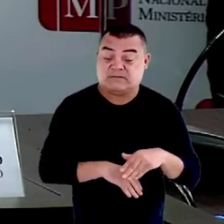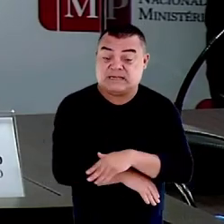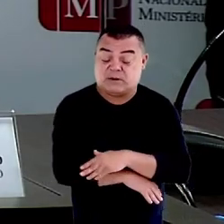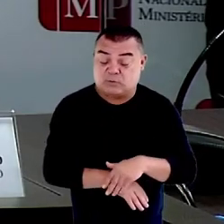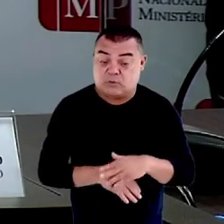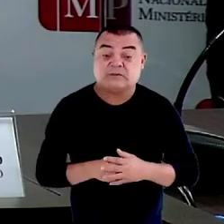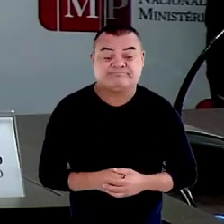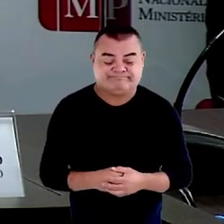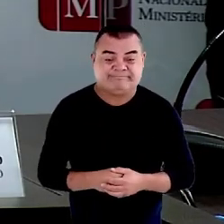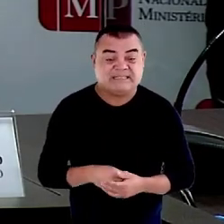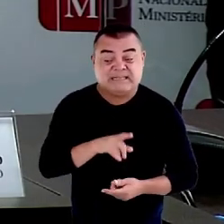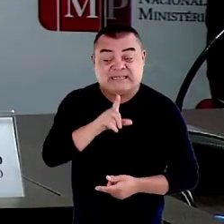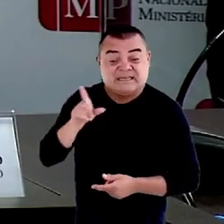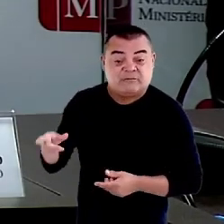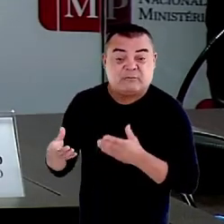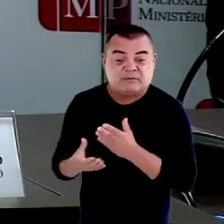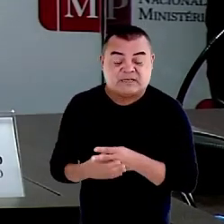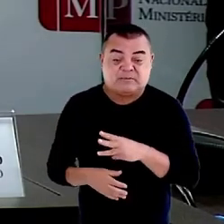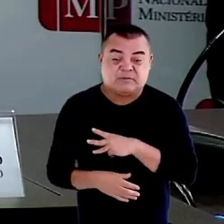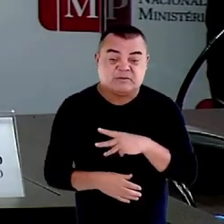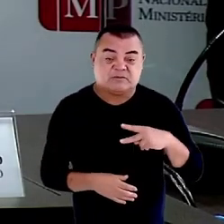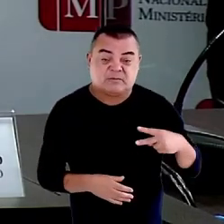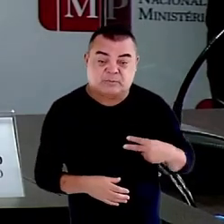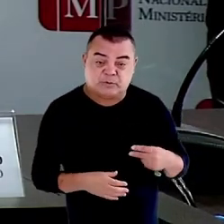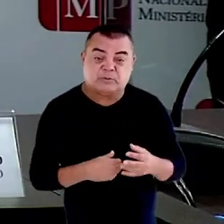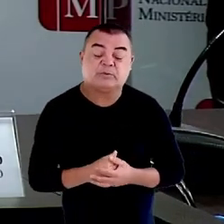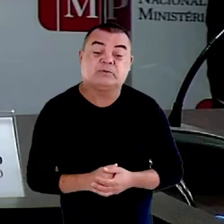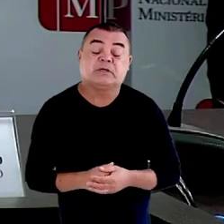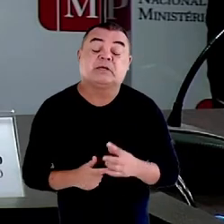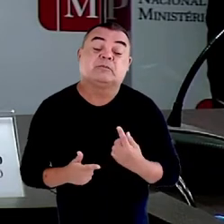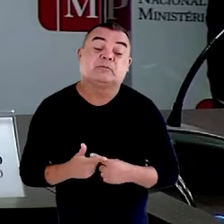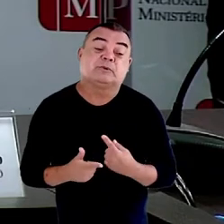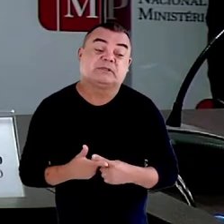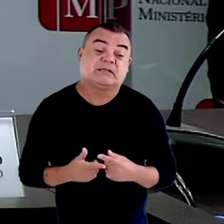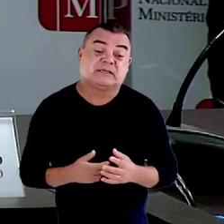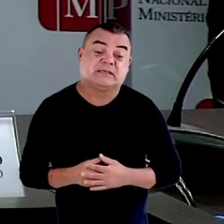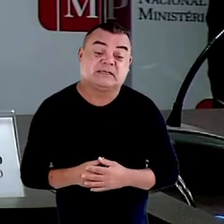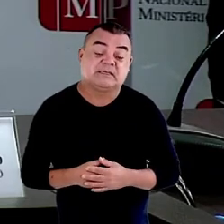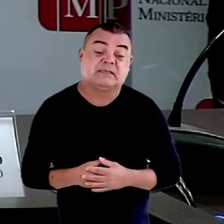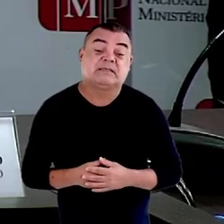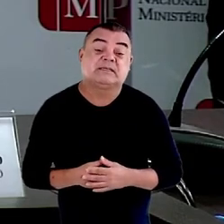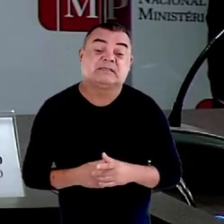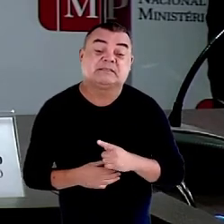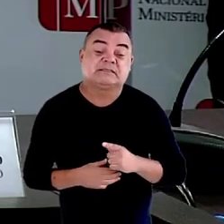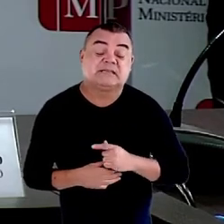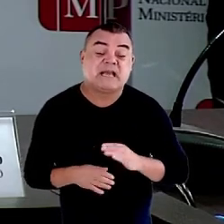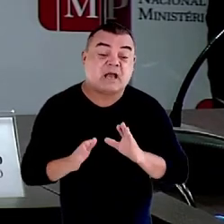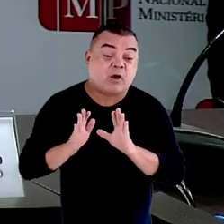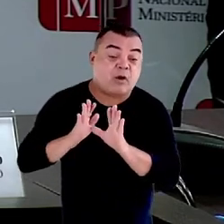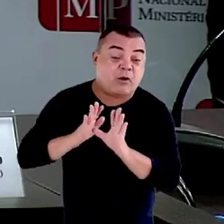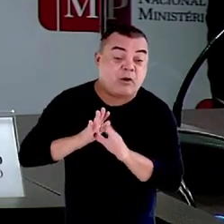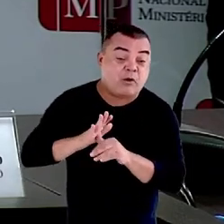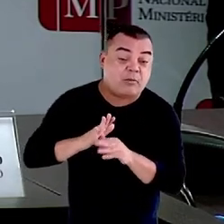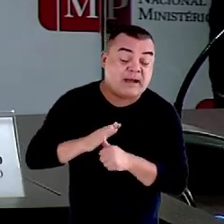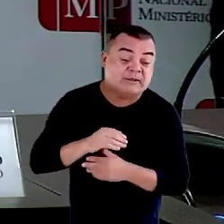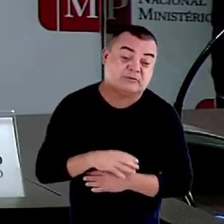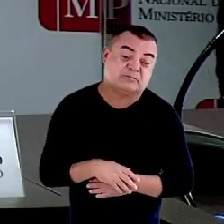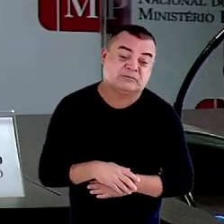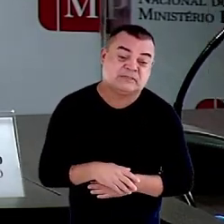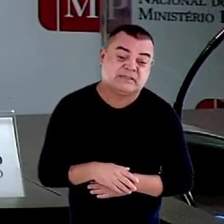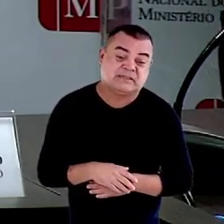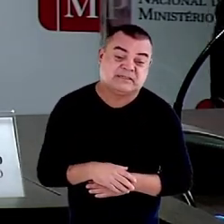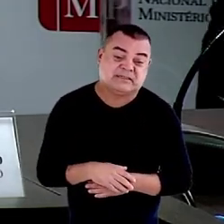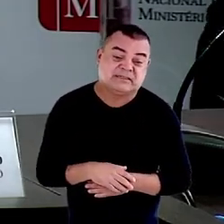processado pelo Ministério Público porque ele havia furtado uma lata de